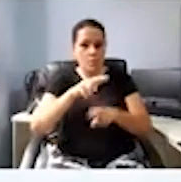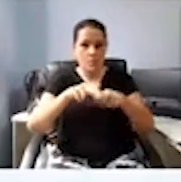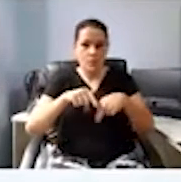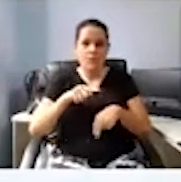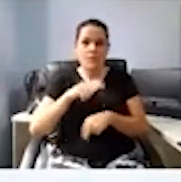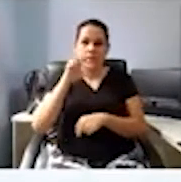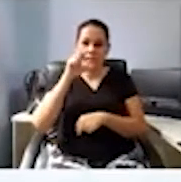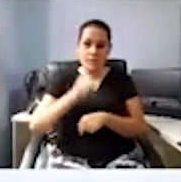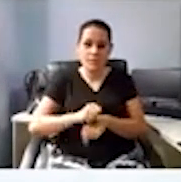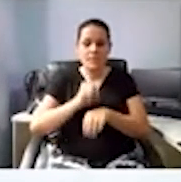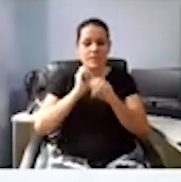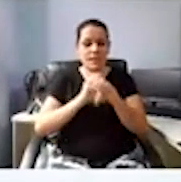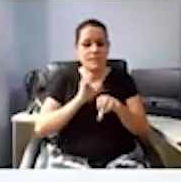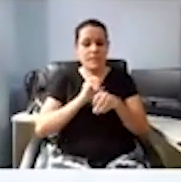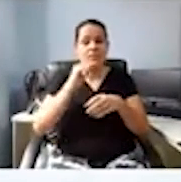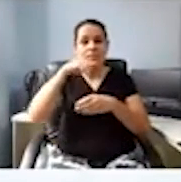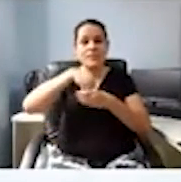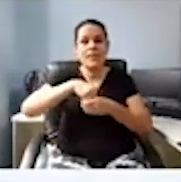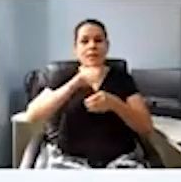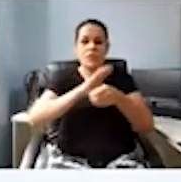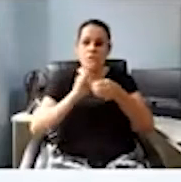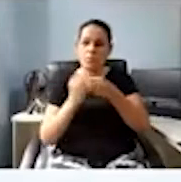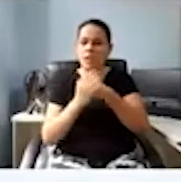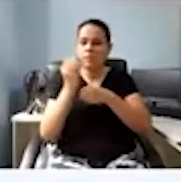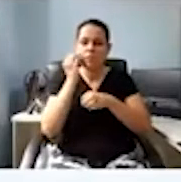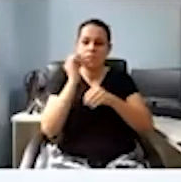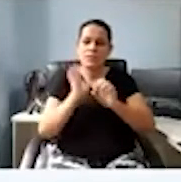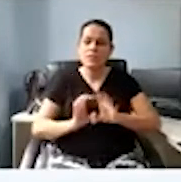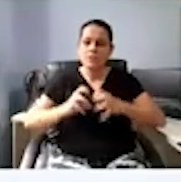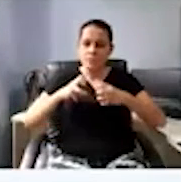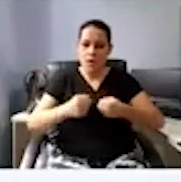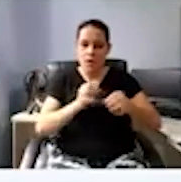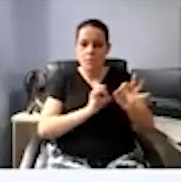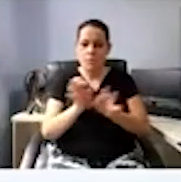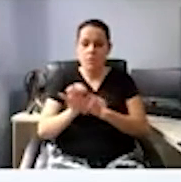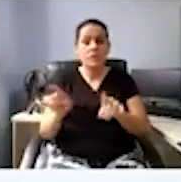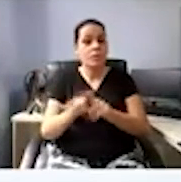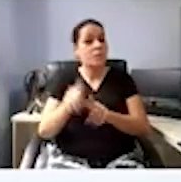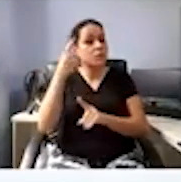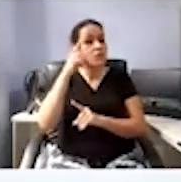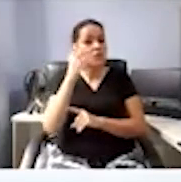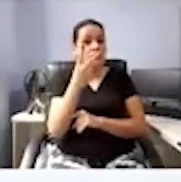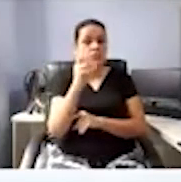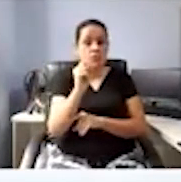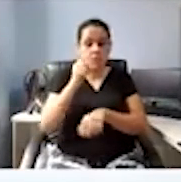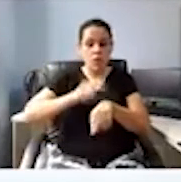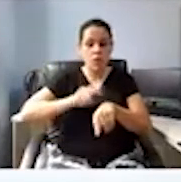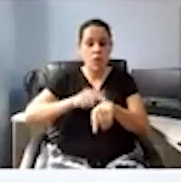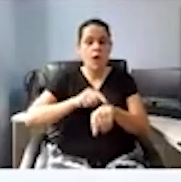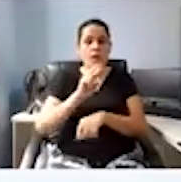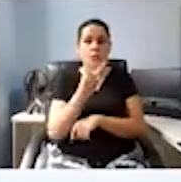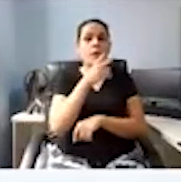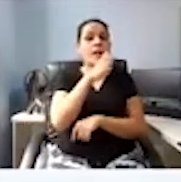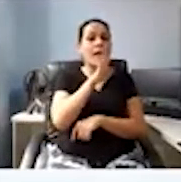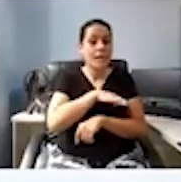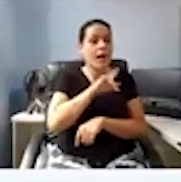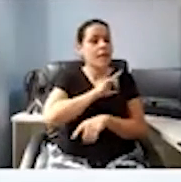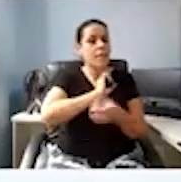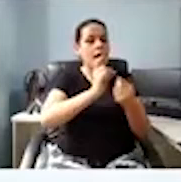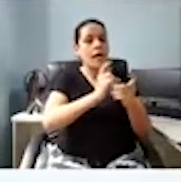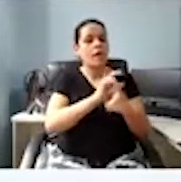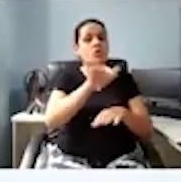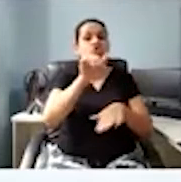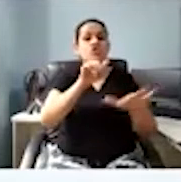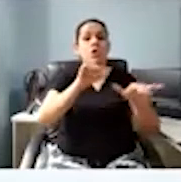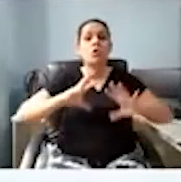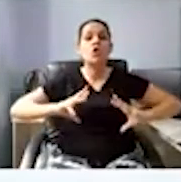sino nos bairros, até mais forte. E, inclusive, no dia 28, agora, às 14 horas, ele vai ter uma reunião com todos os vereadores aqui